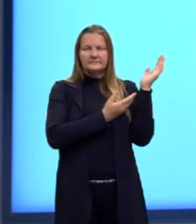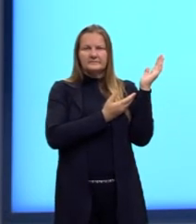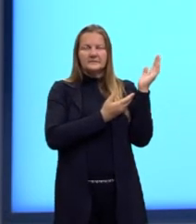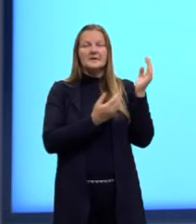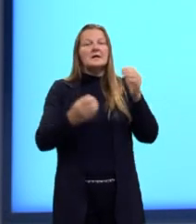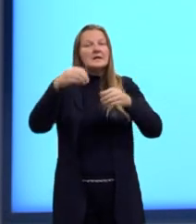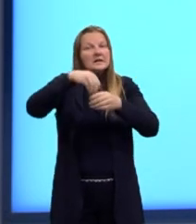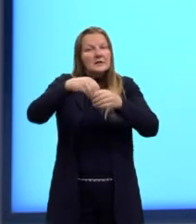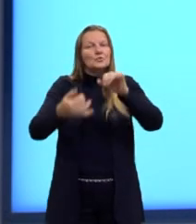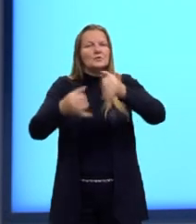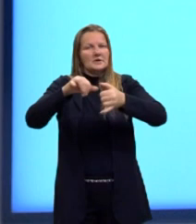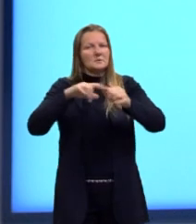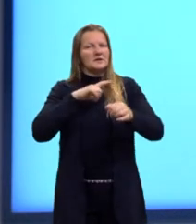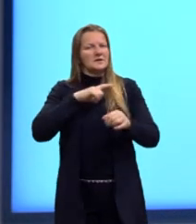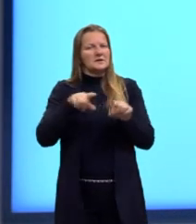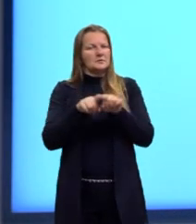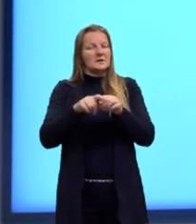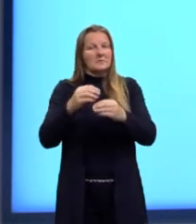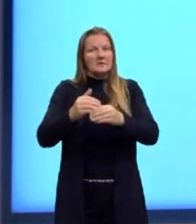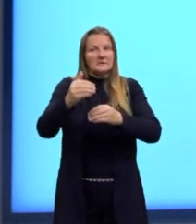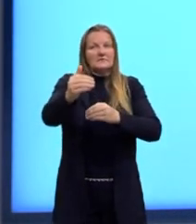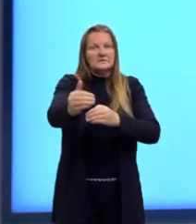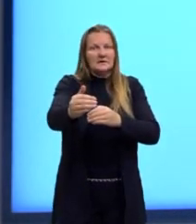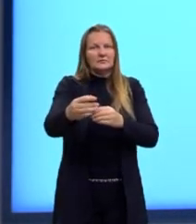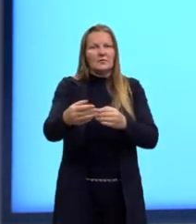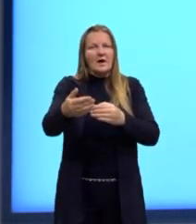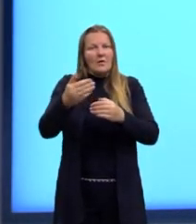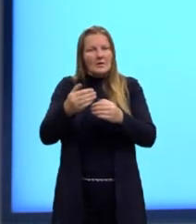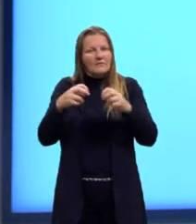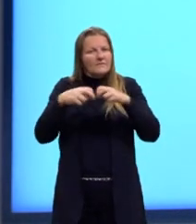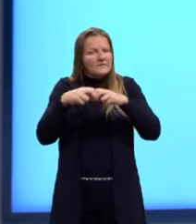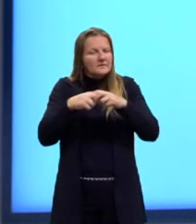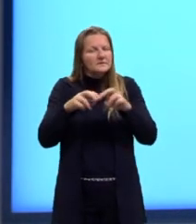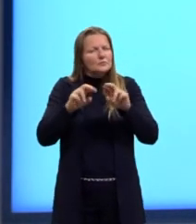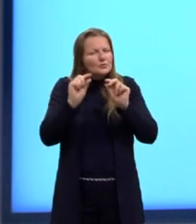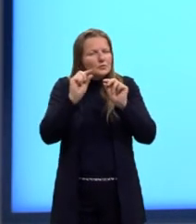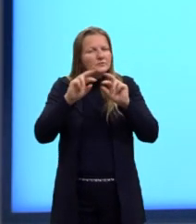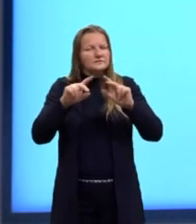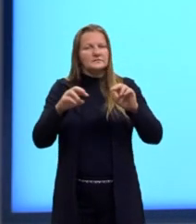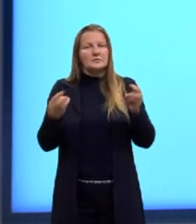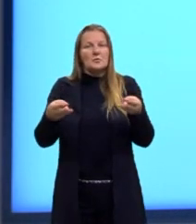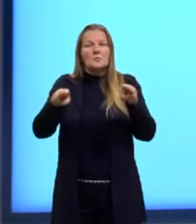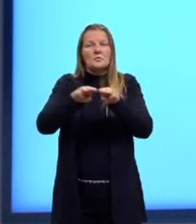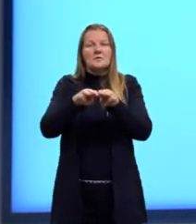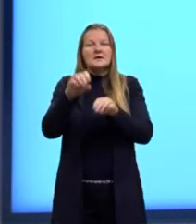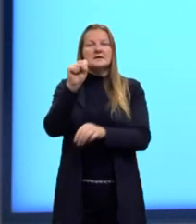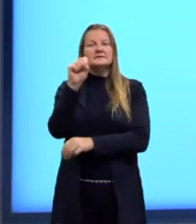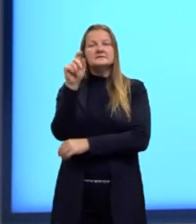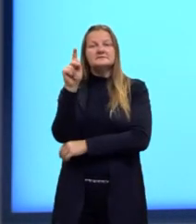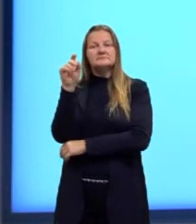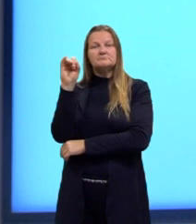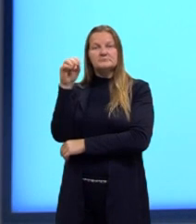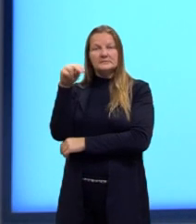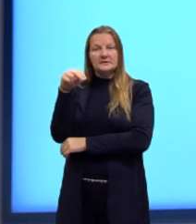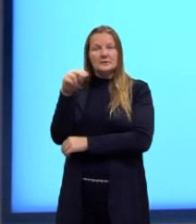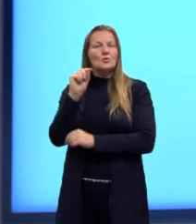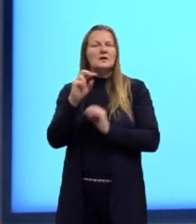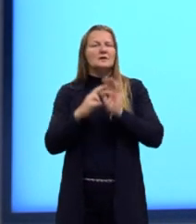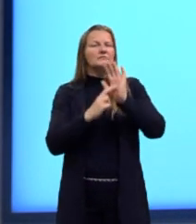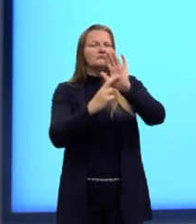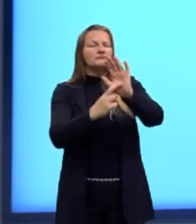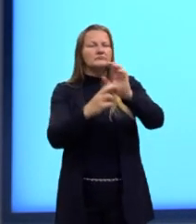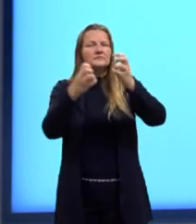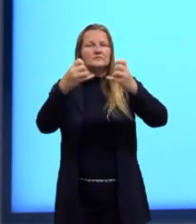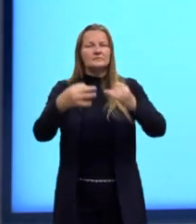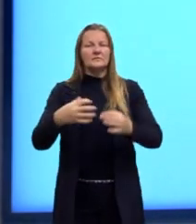um pouco mais avançado, né? Mas, para a gente entender o magnetismo, a gente precisa saber só desse último aqui, o que ele representa. Então,